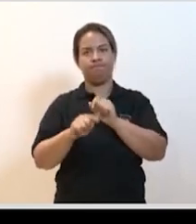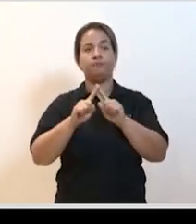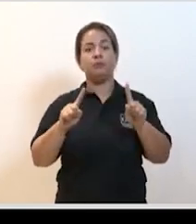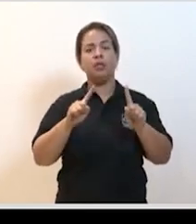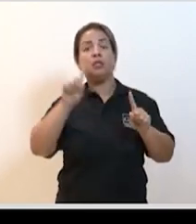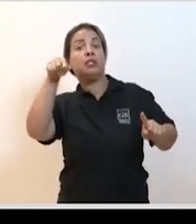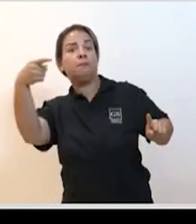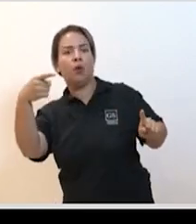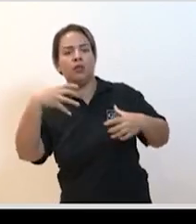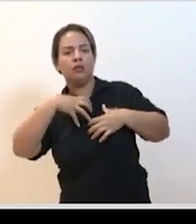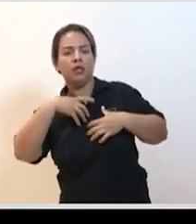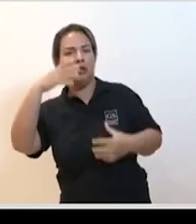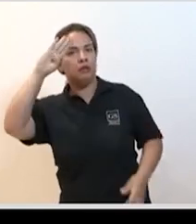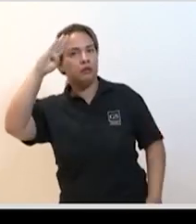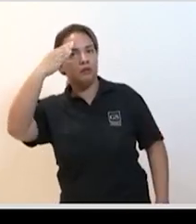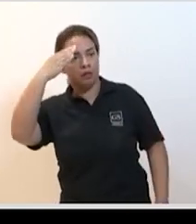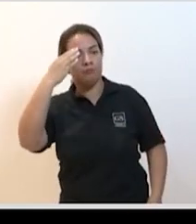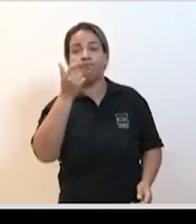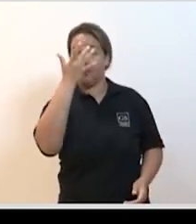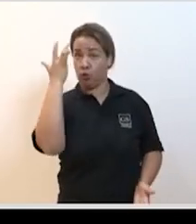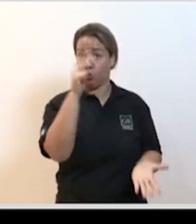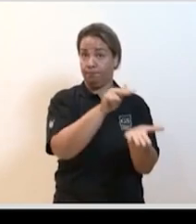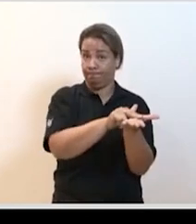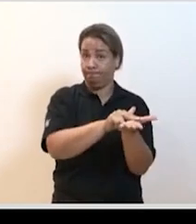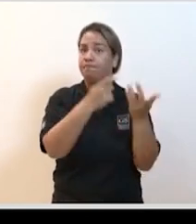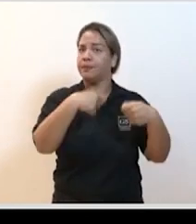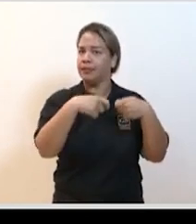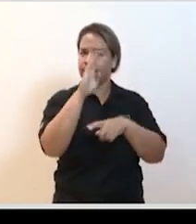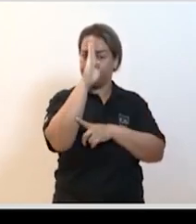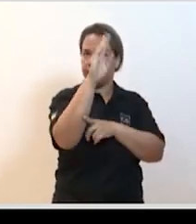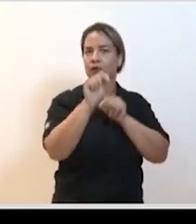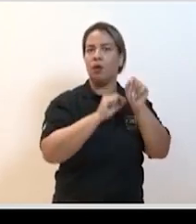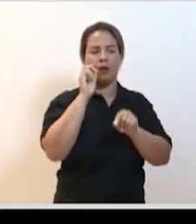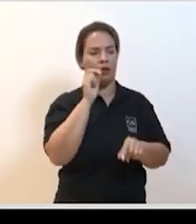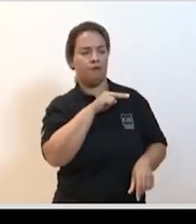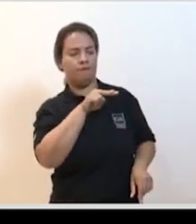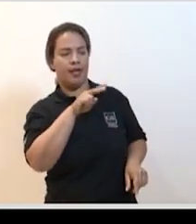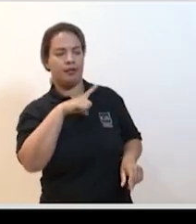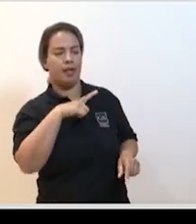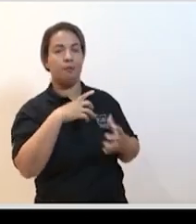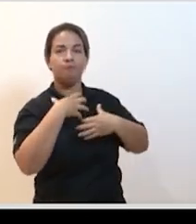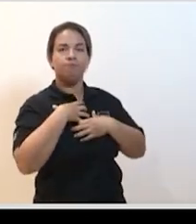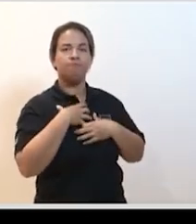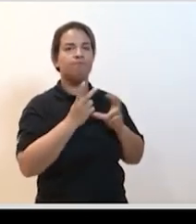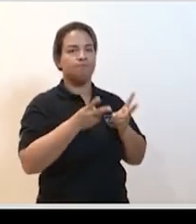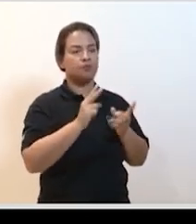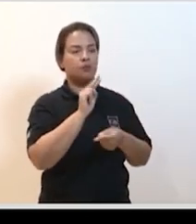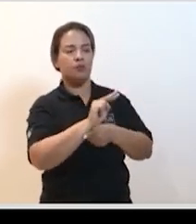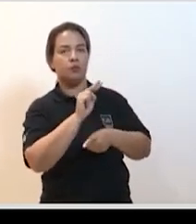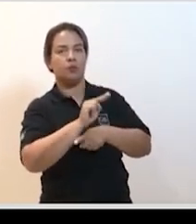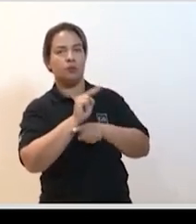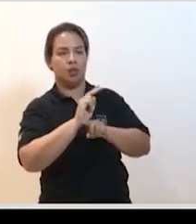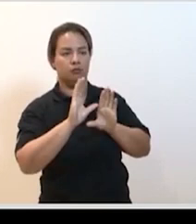reconhecer isso porque esse paciente novamente deve ser, como todo mundo, mas principalmente esse paciente já óleos sintomáticos, deve ser mantido em precaução